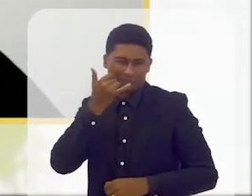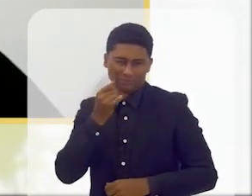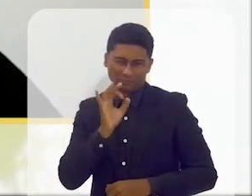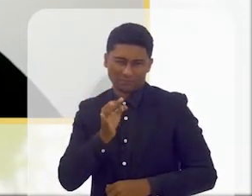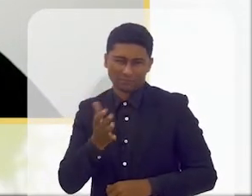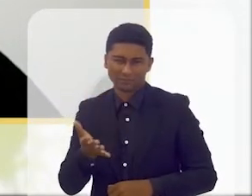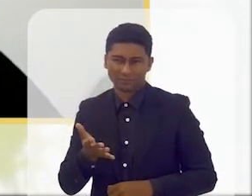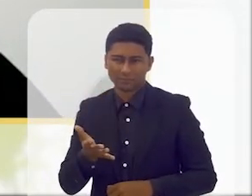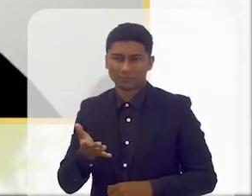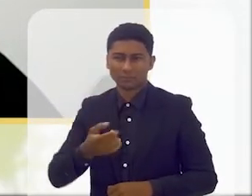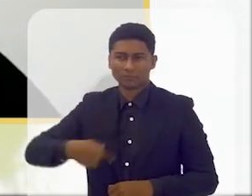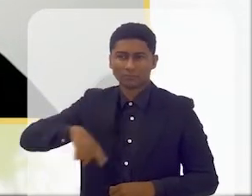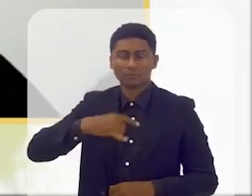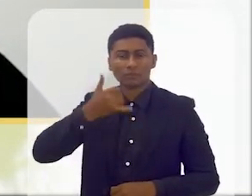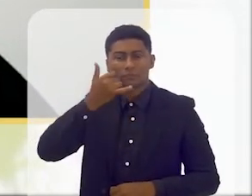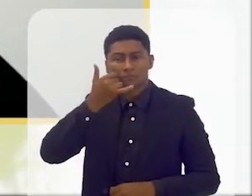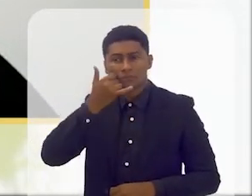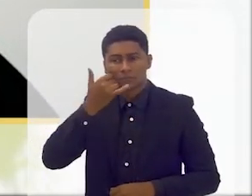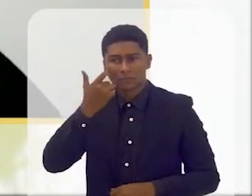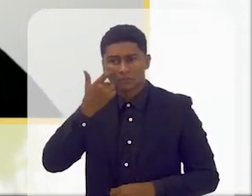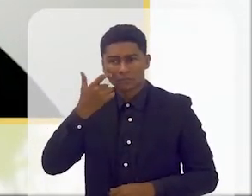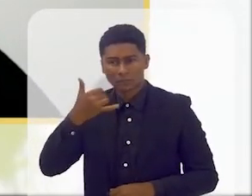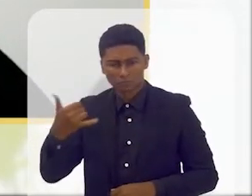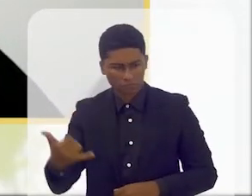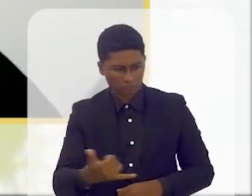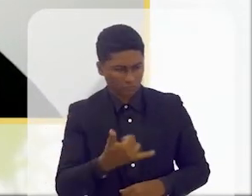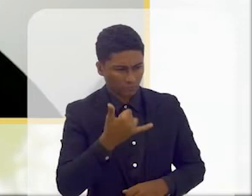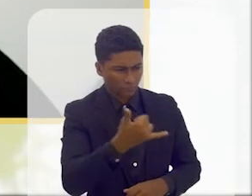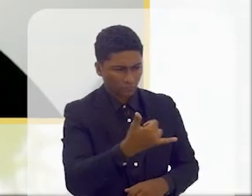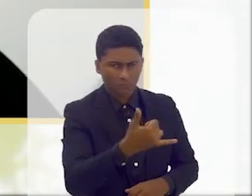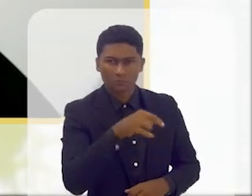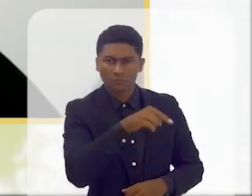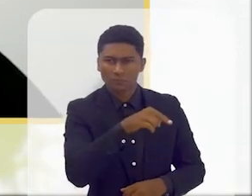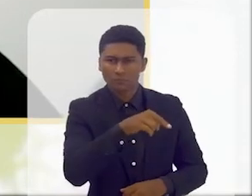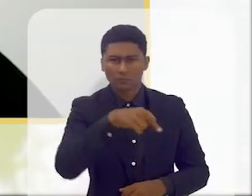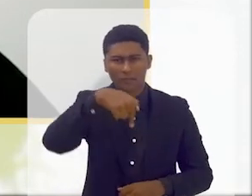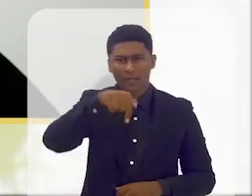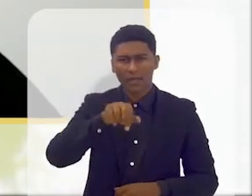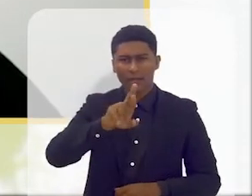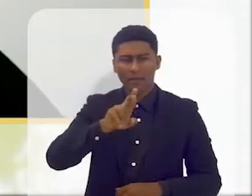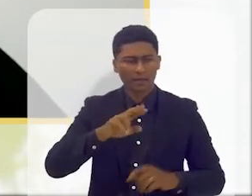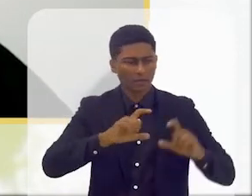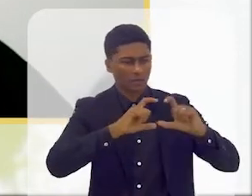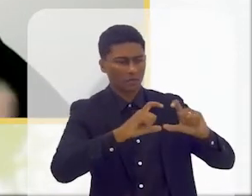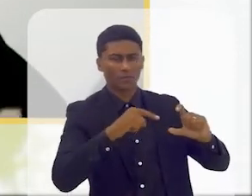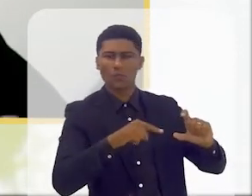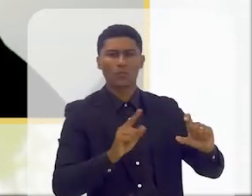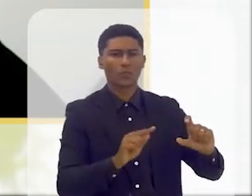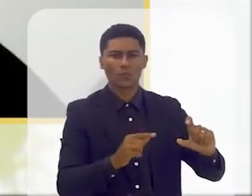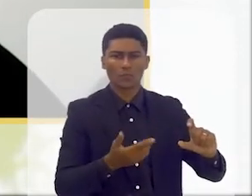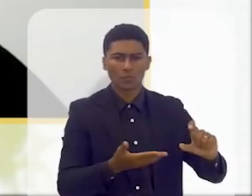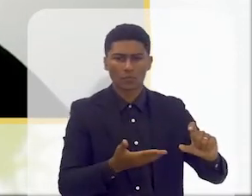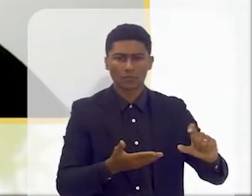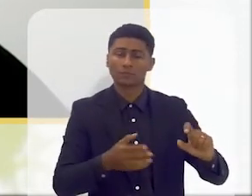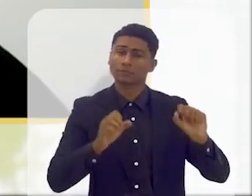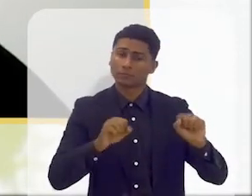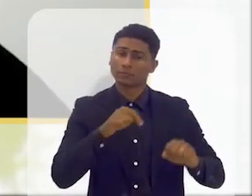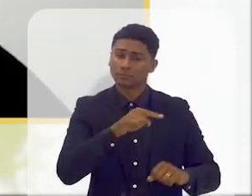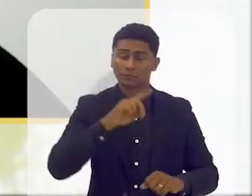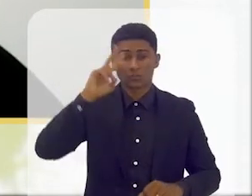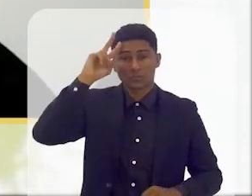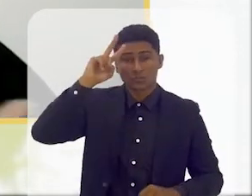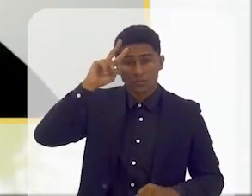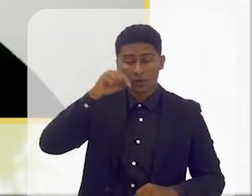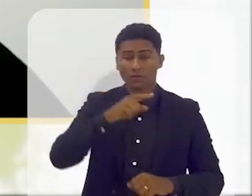Todos chegamos com o celular e apontamos para saber o que é que está lá por trás daquele QR Code. Então, pode estar a